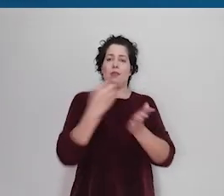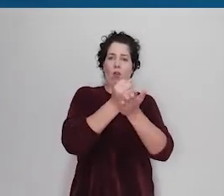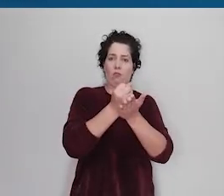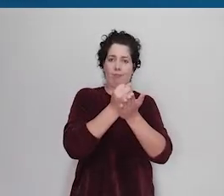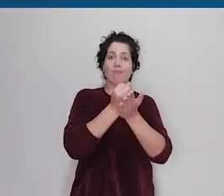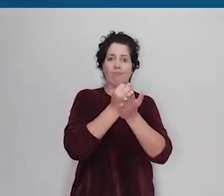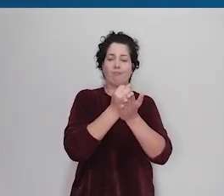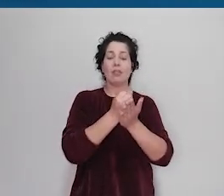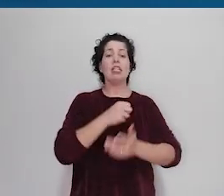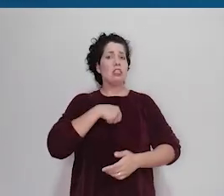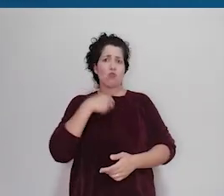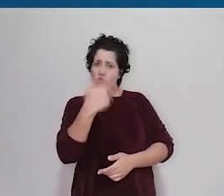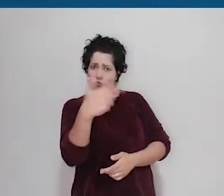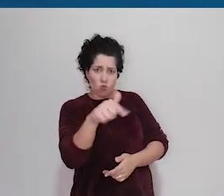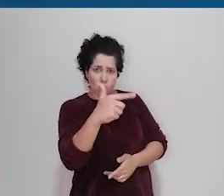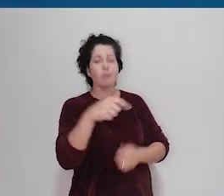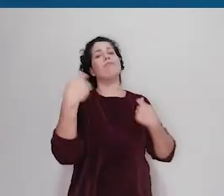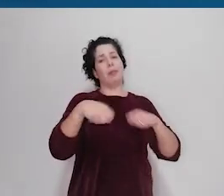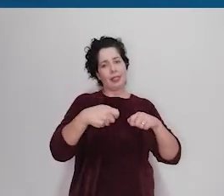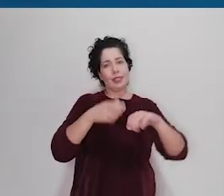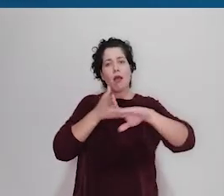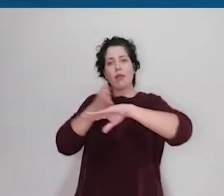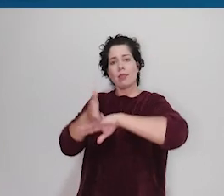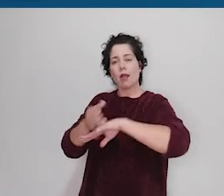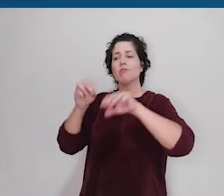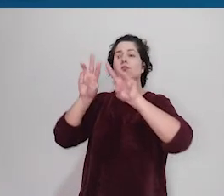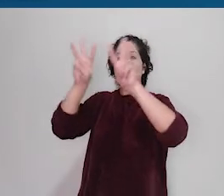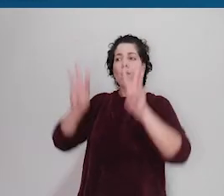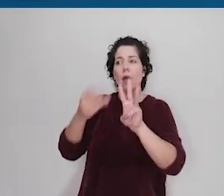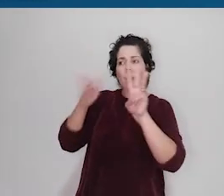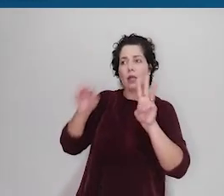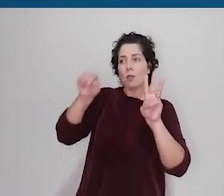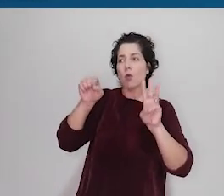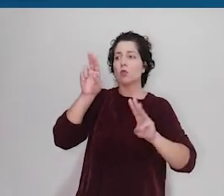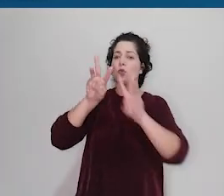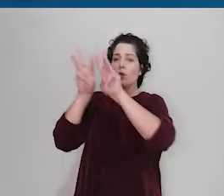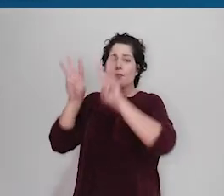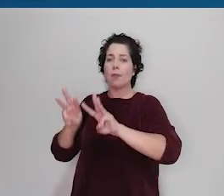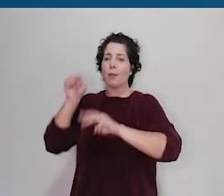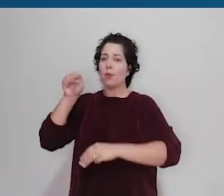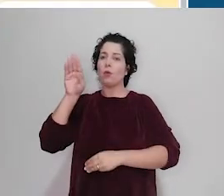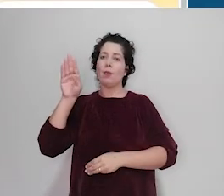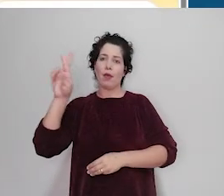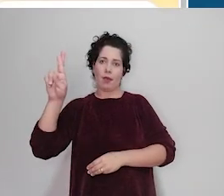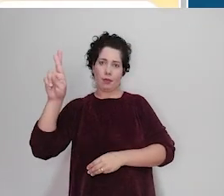tiver, precisa realizá-lo em ufpraberta.ufpr.br